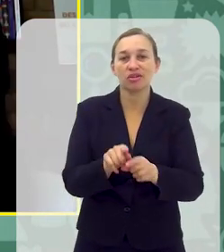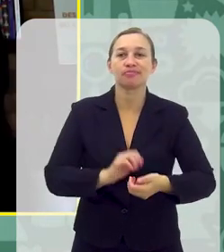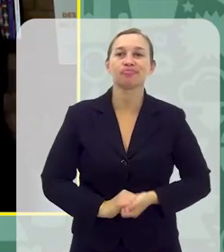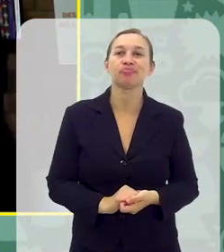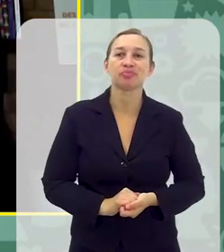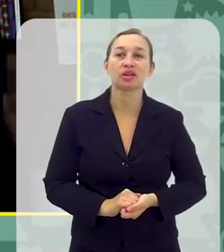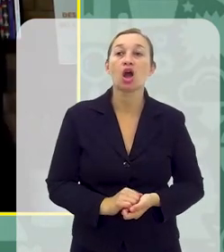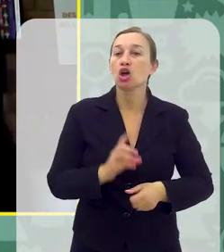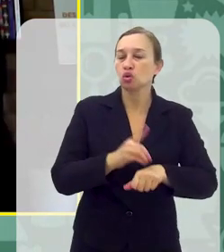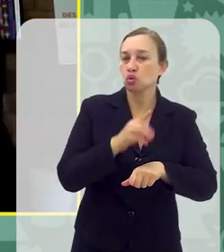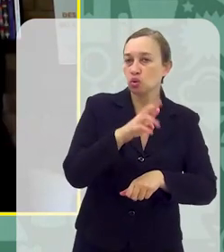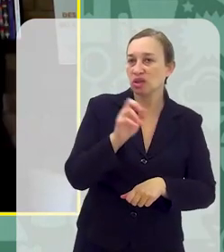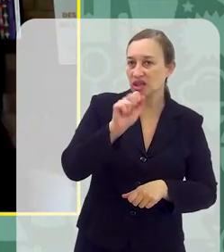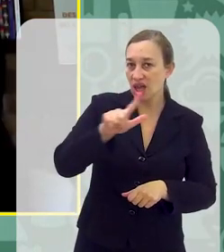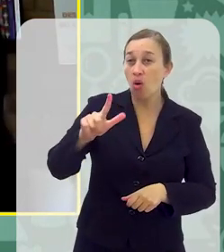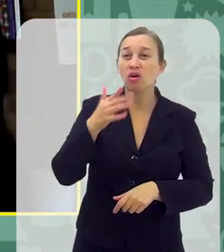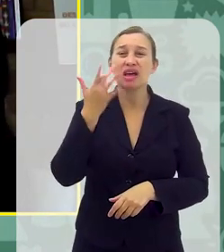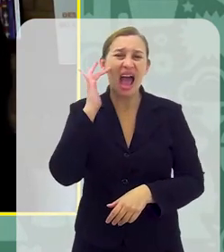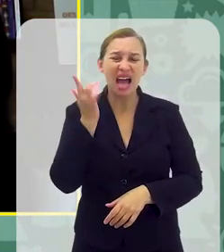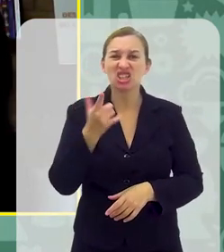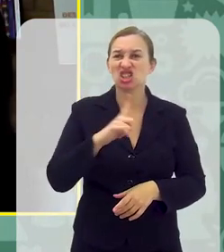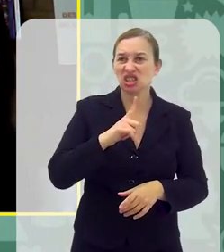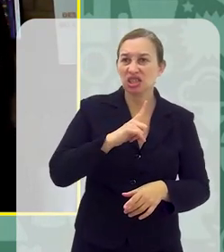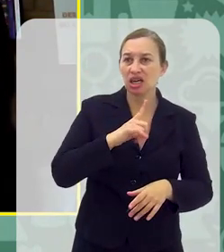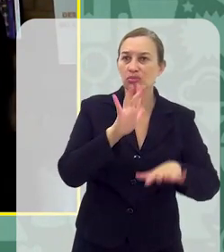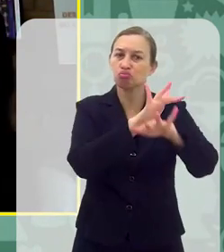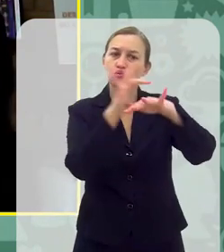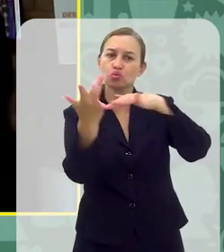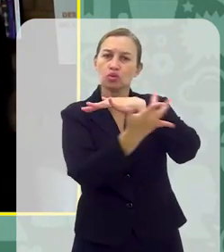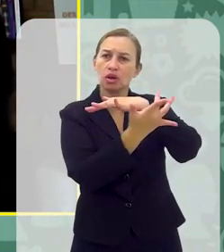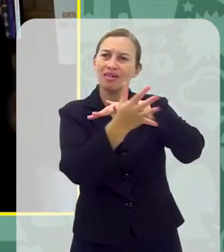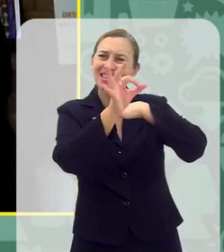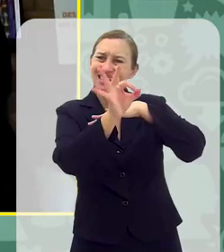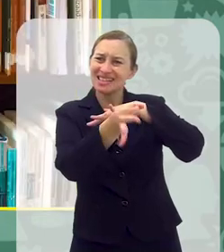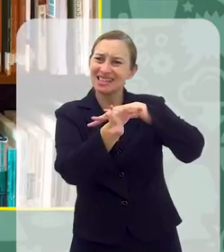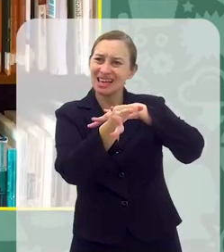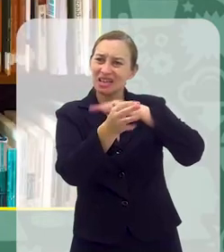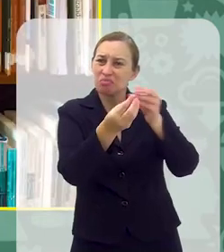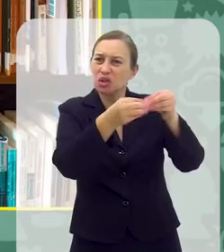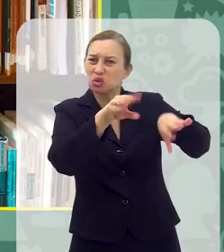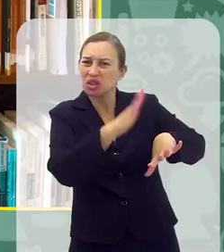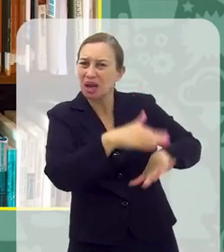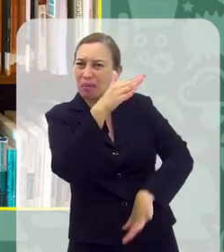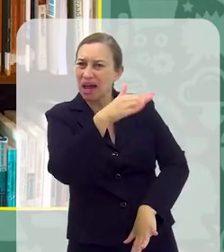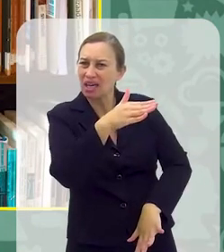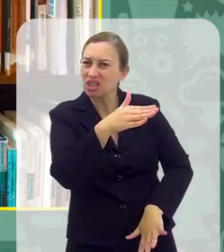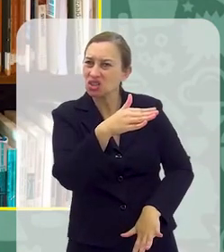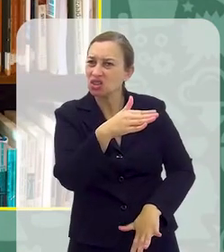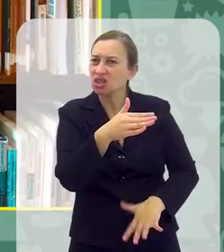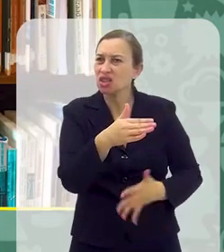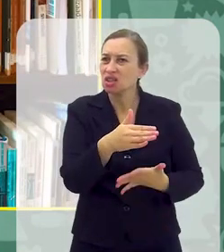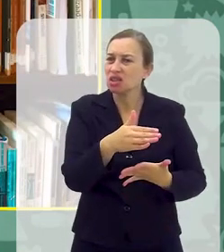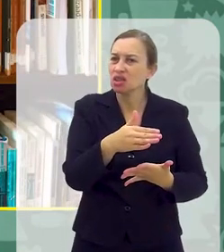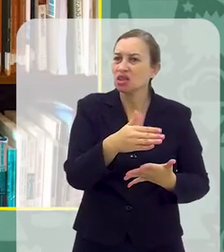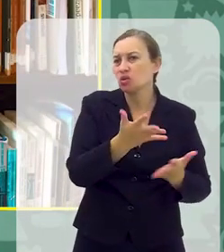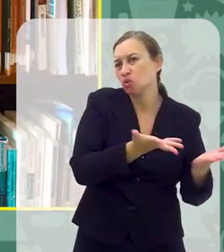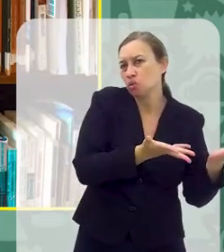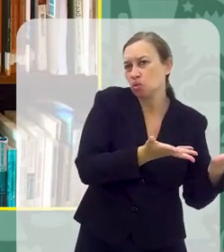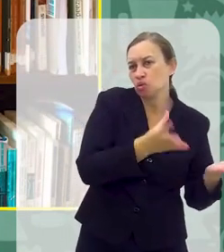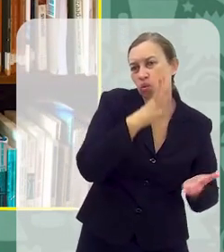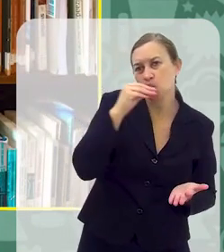também É, doutor Daniel Você acha que tem alguma rede social Específica Que cause mais dano aí